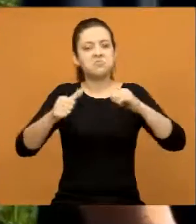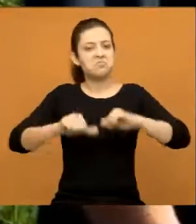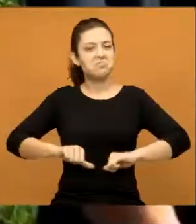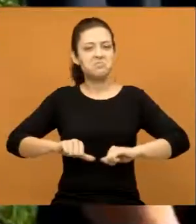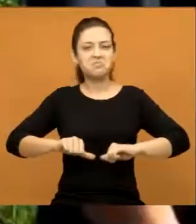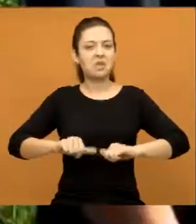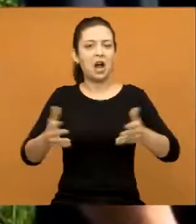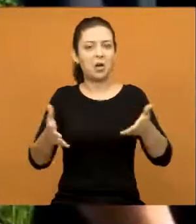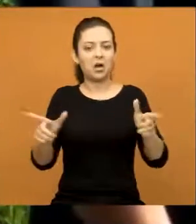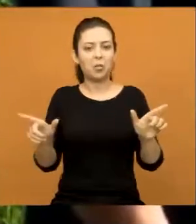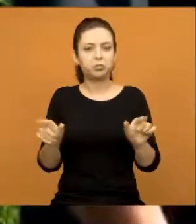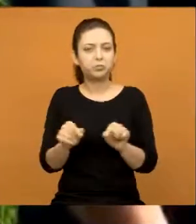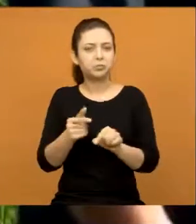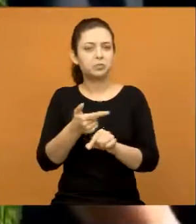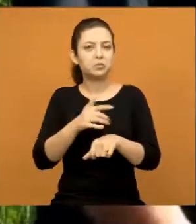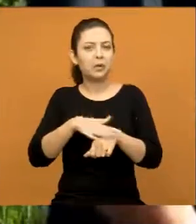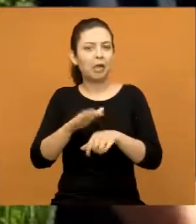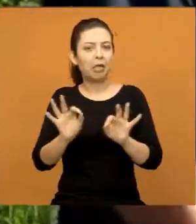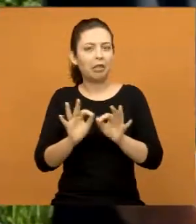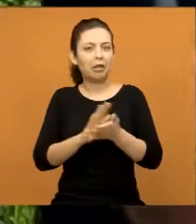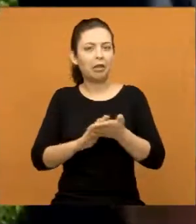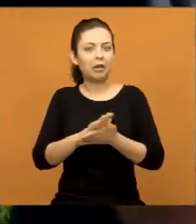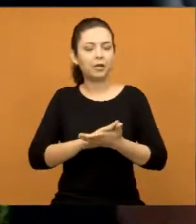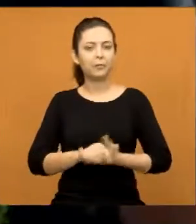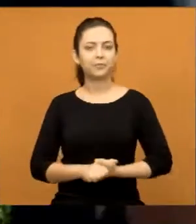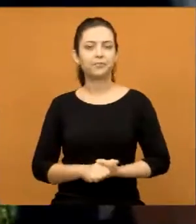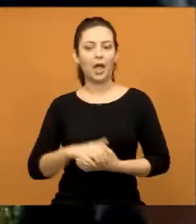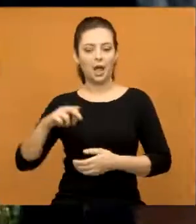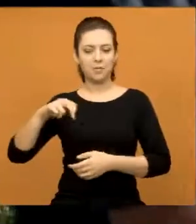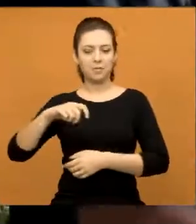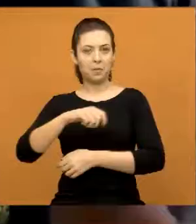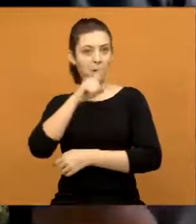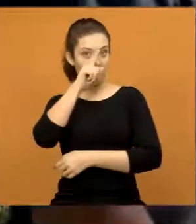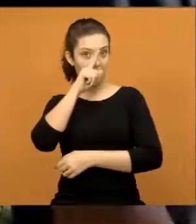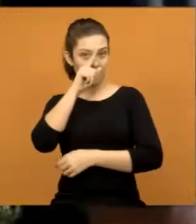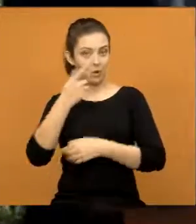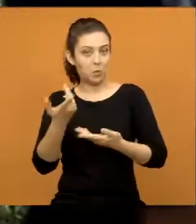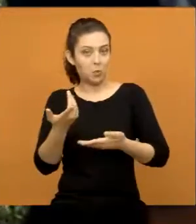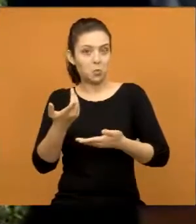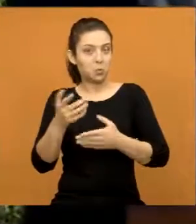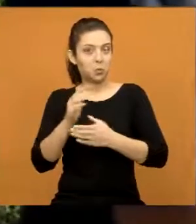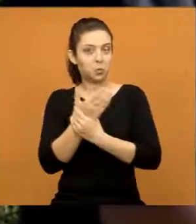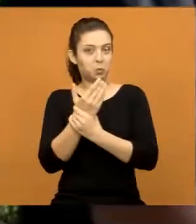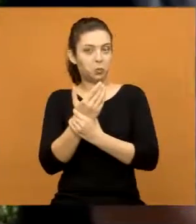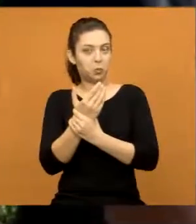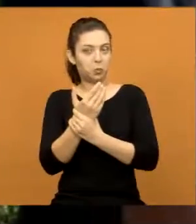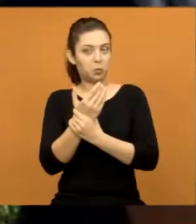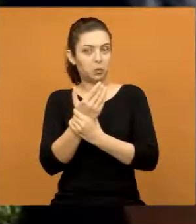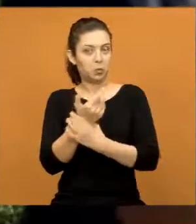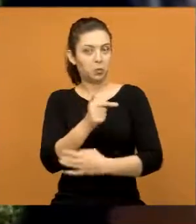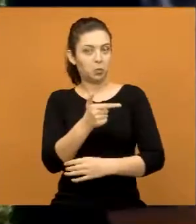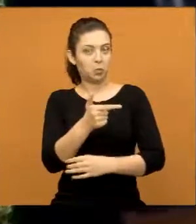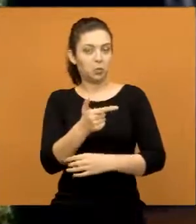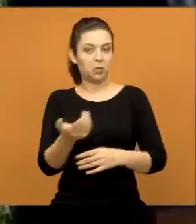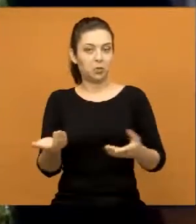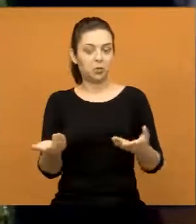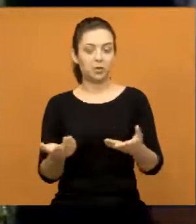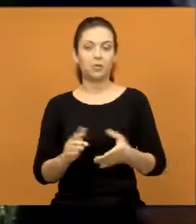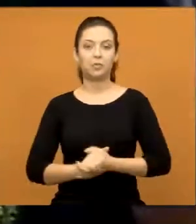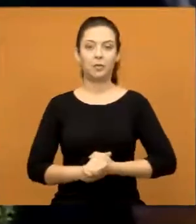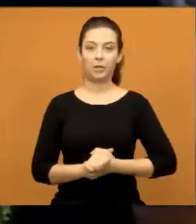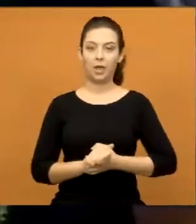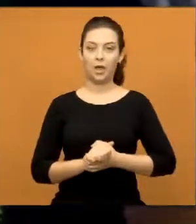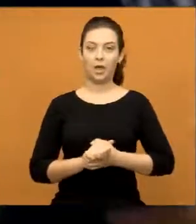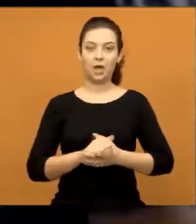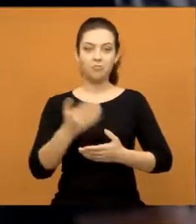Infelizmente, não se fazem mais. E para o pessoal que caminha aqui, deve ser um perigo, porque aqui você não tem segurança nenhuma mais, não. De maneira alguma. O passou da